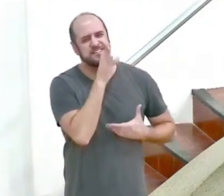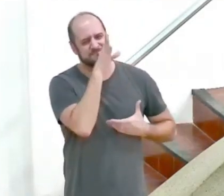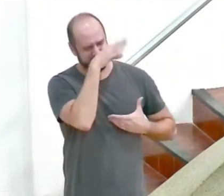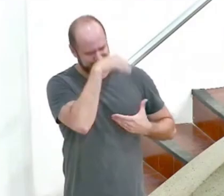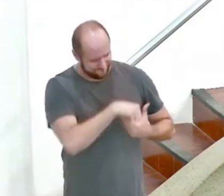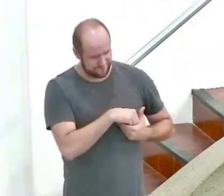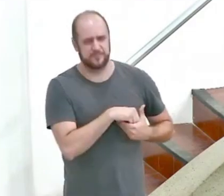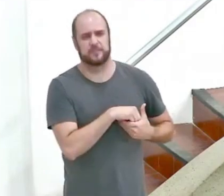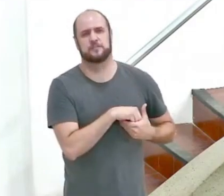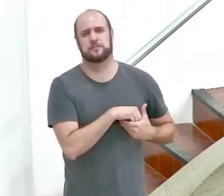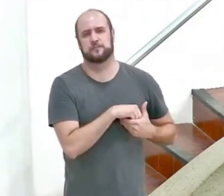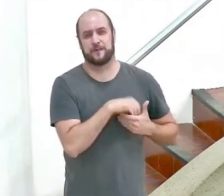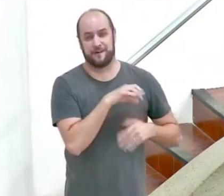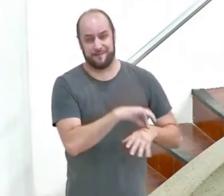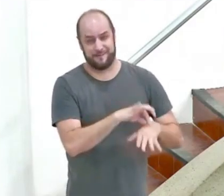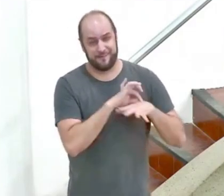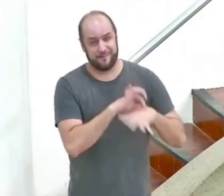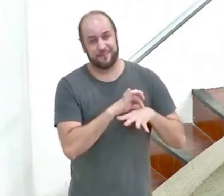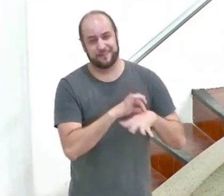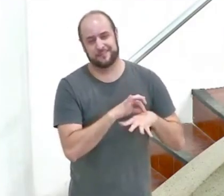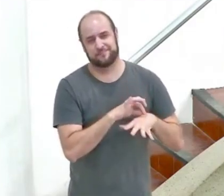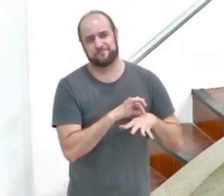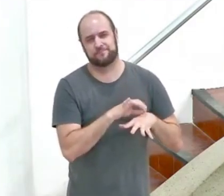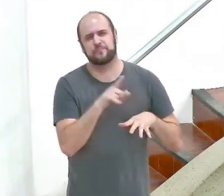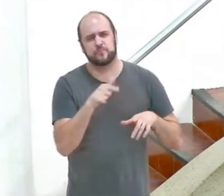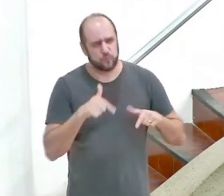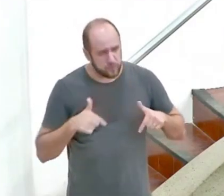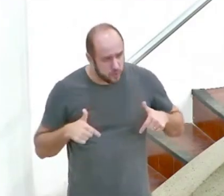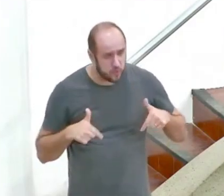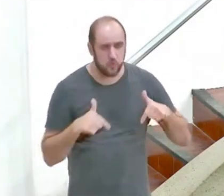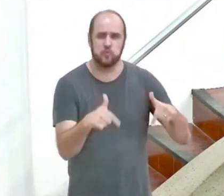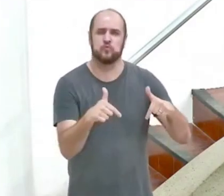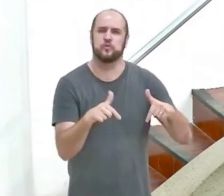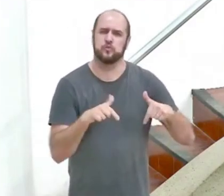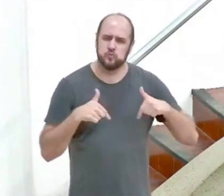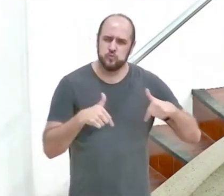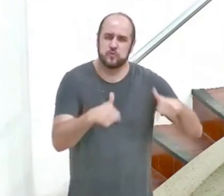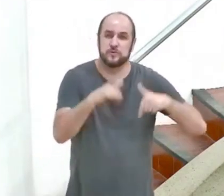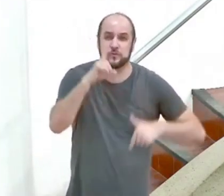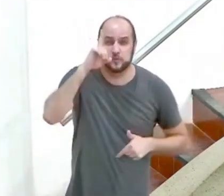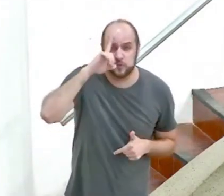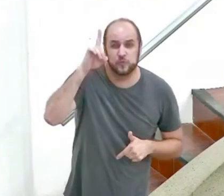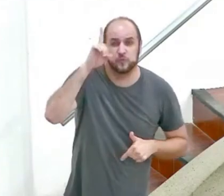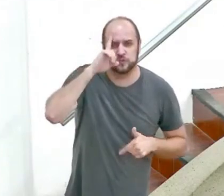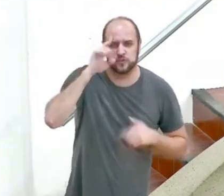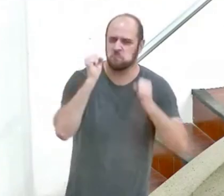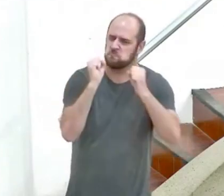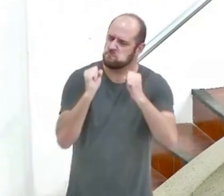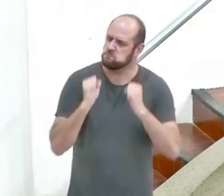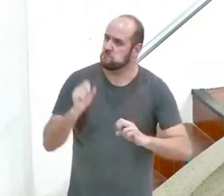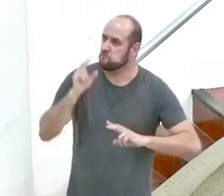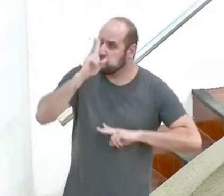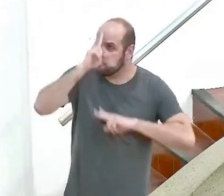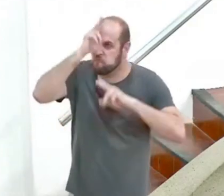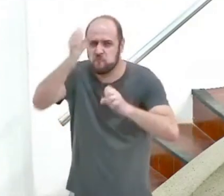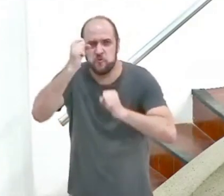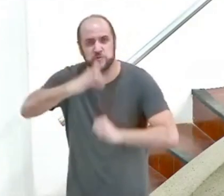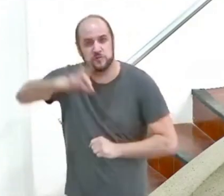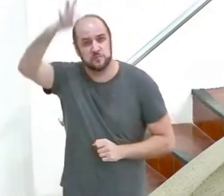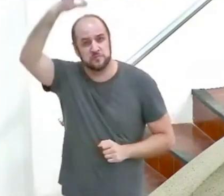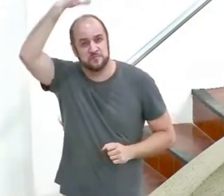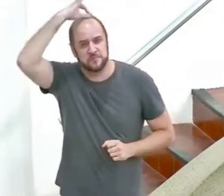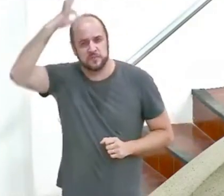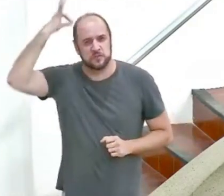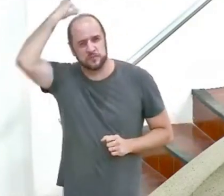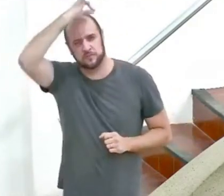a sua carne lute esta guerra diária no poder e na força do Espírito Santo